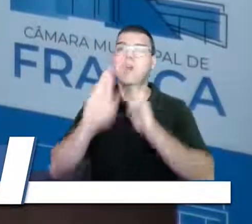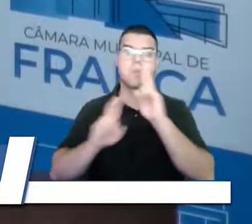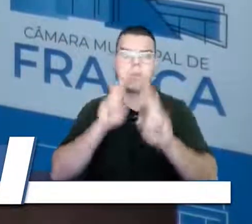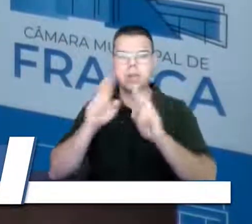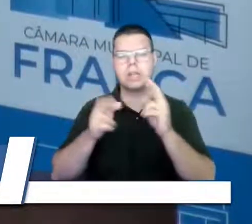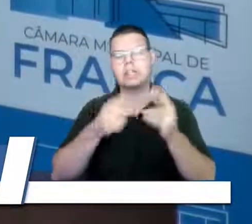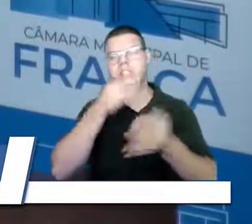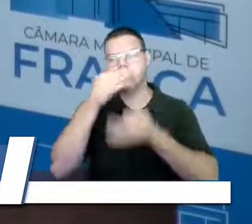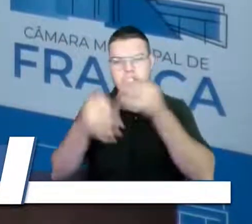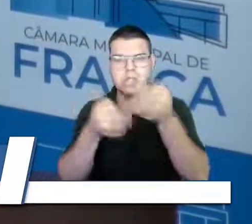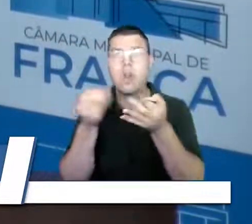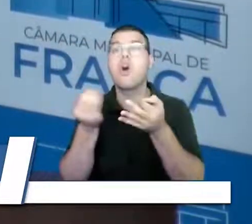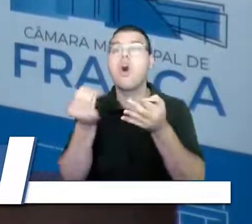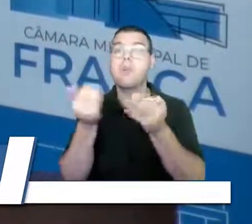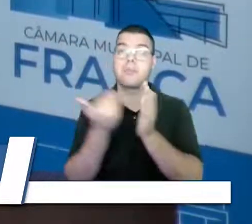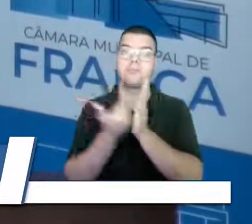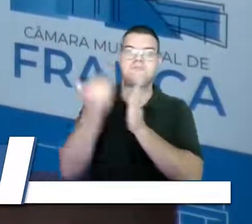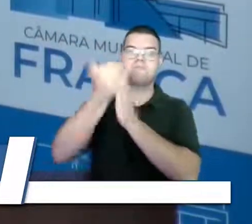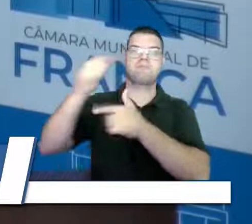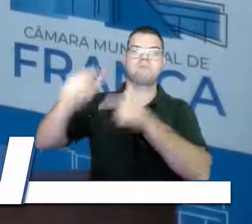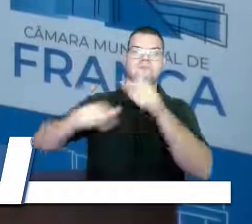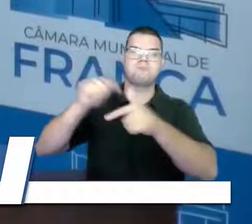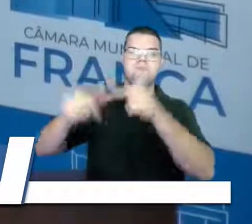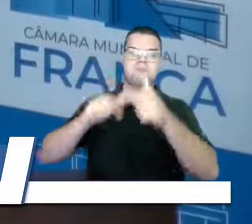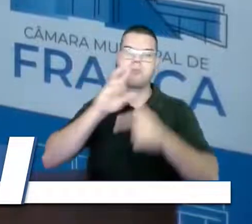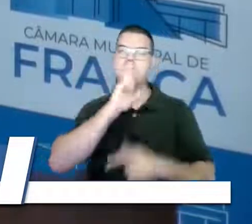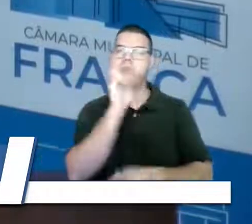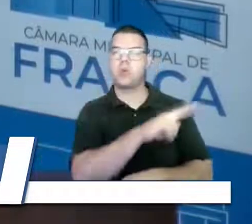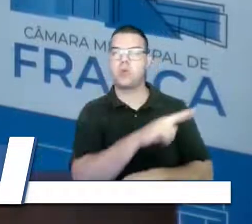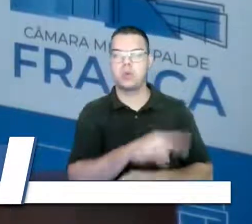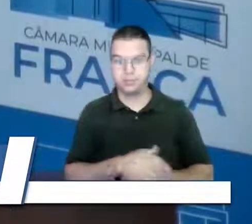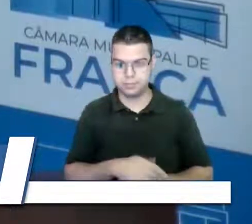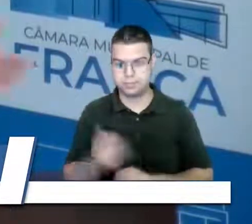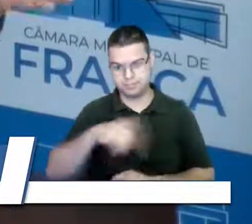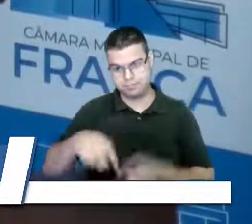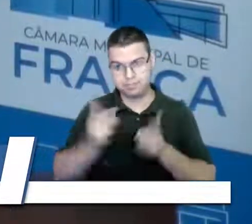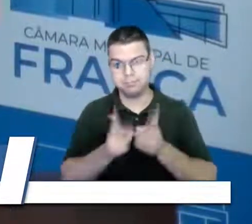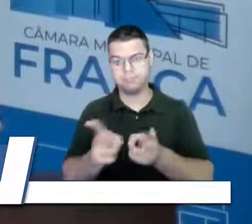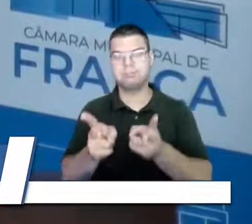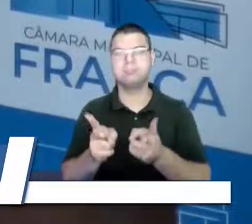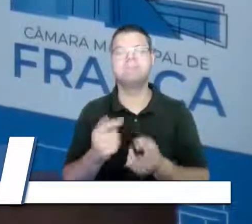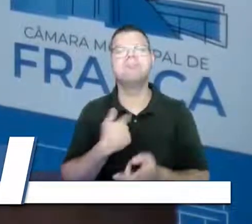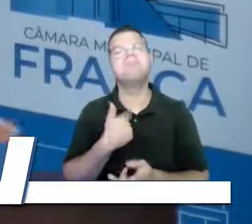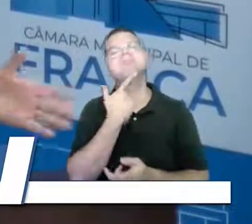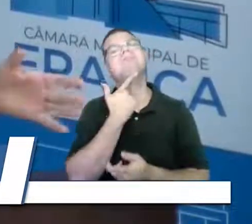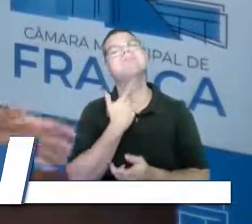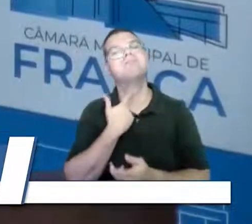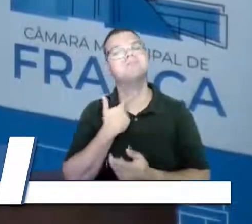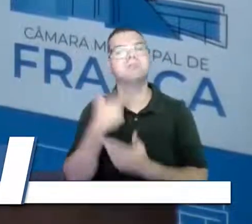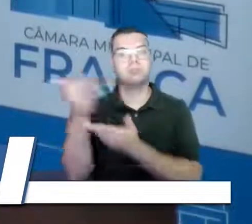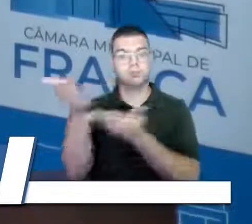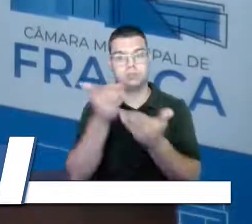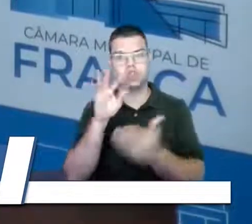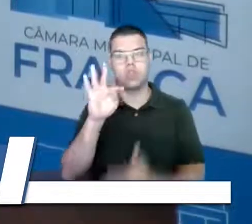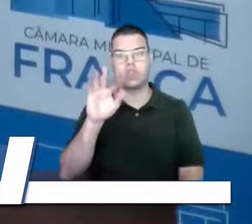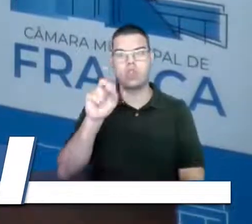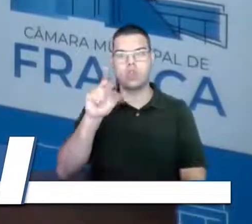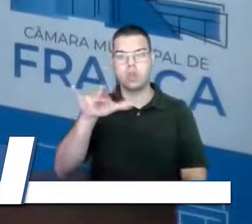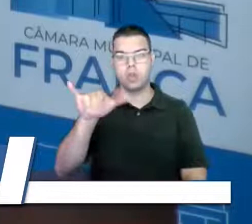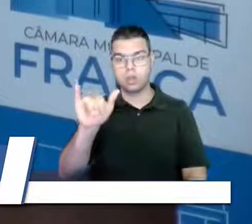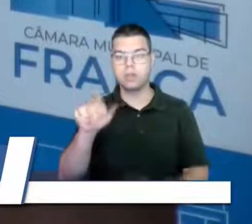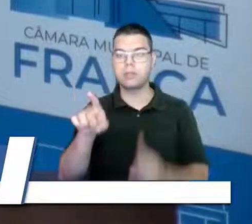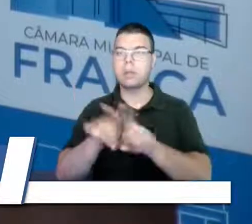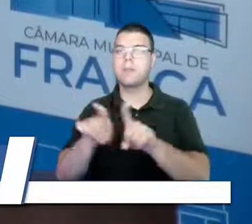trabalho. É assim que nós temos que fazer sempre. Eu gostaria aqui de convidar o Tony e o Gil para falar